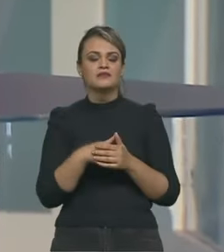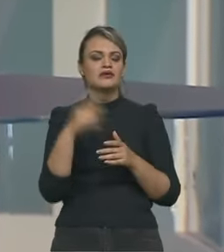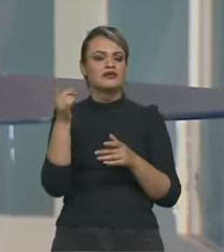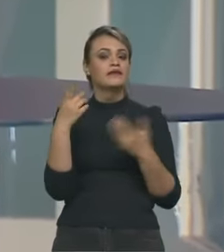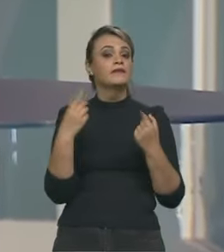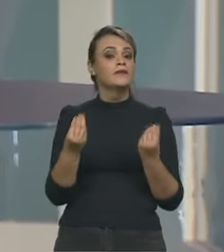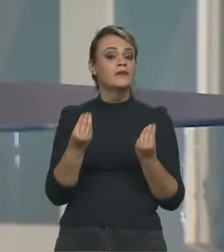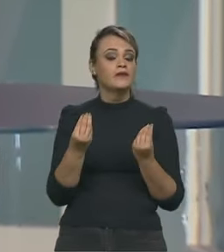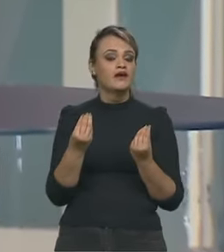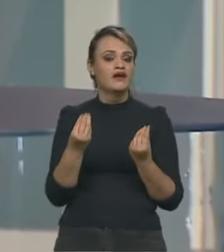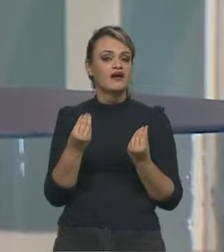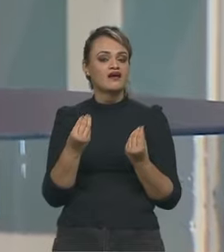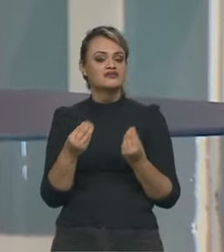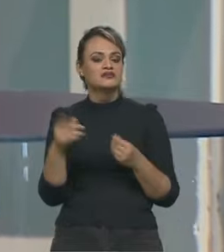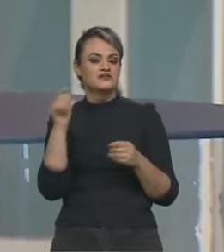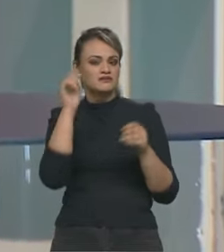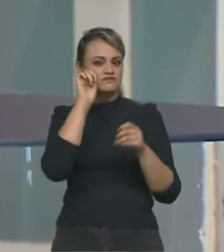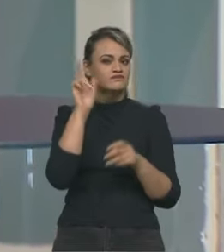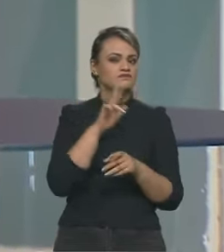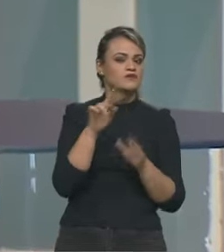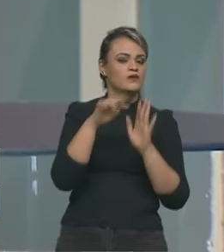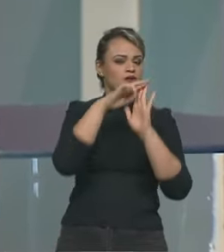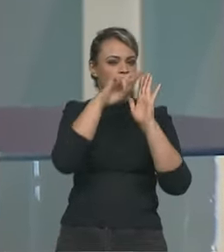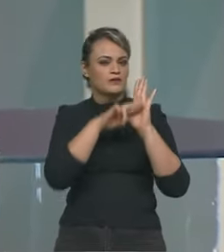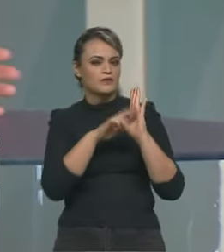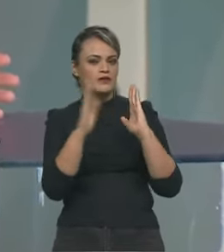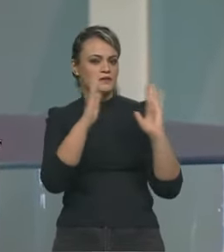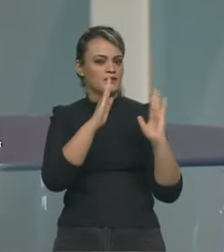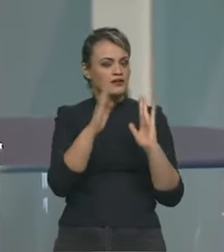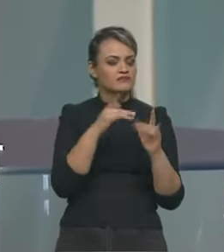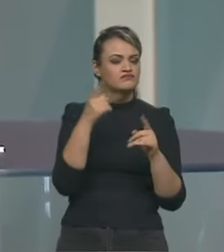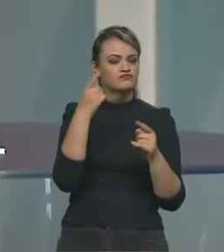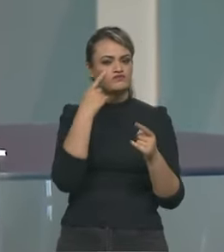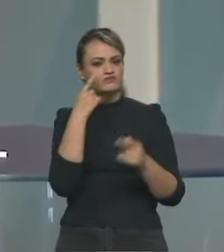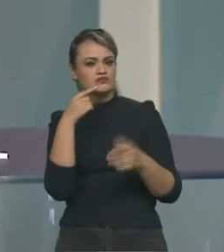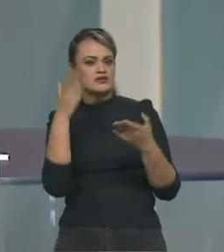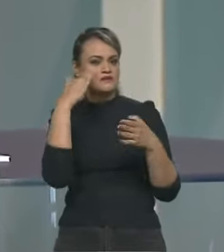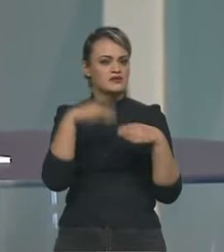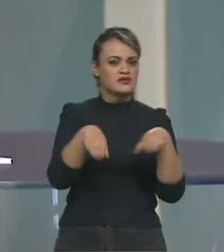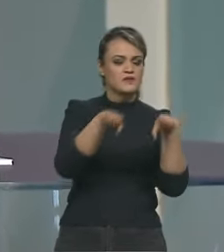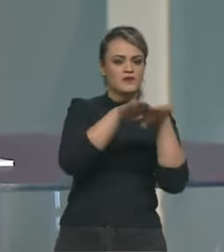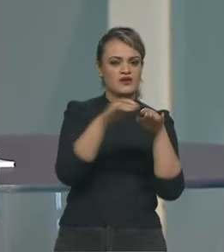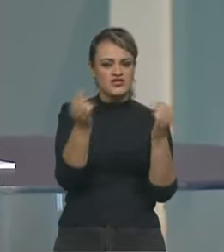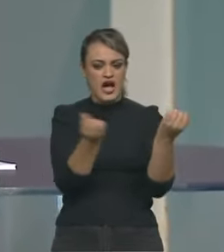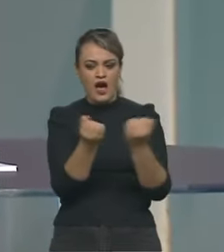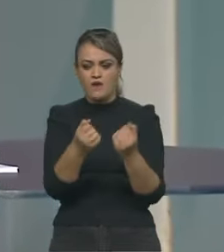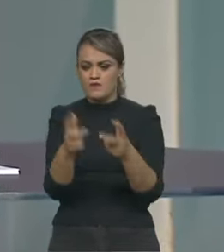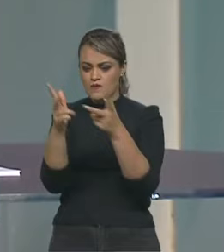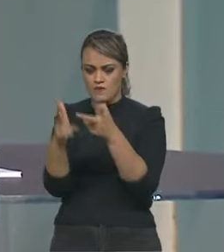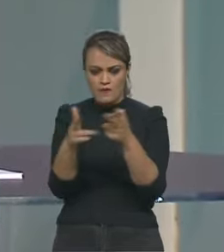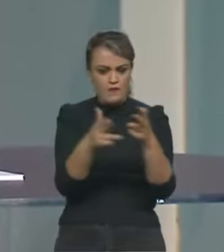ficar esperto com o regulamento para dar mais igualdade nos carros.